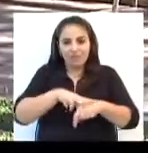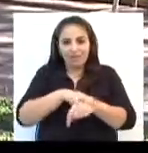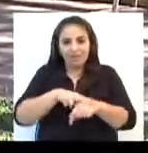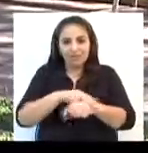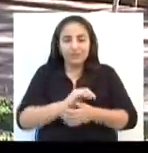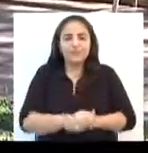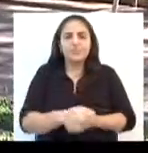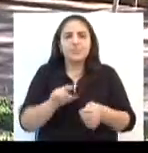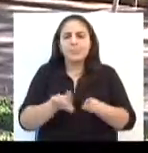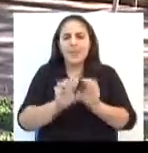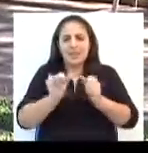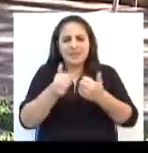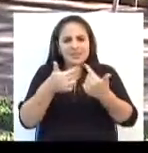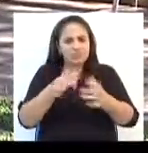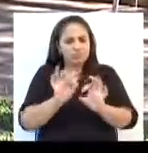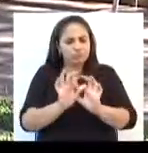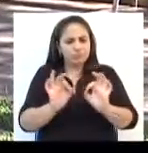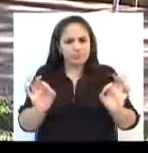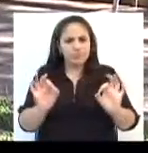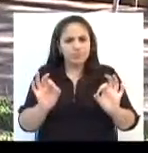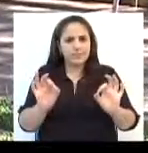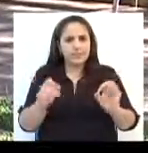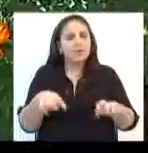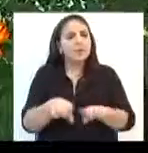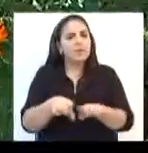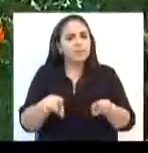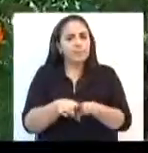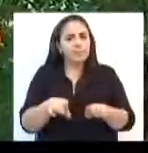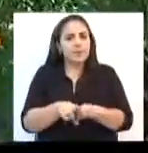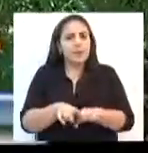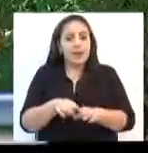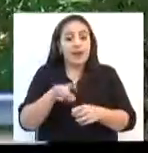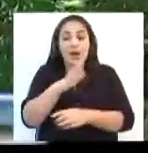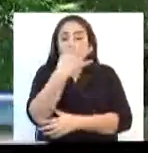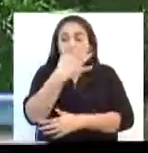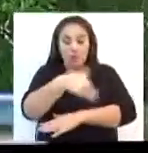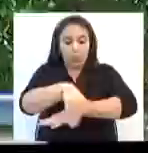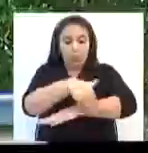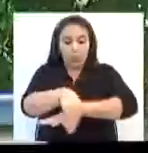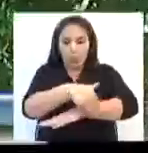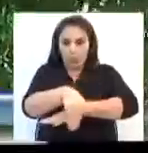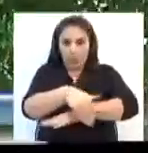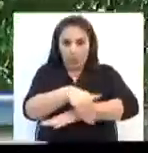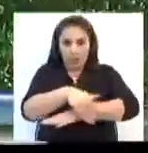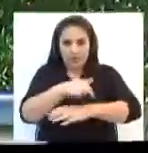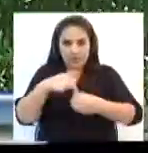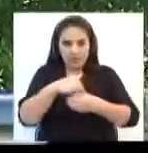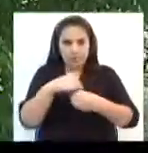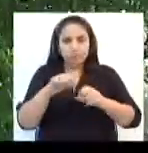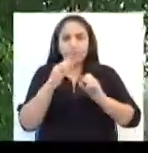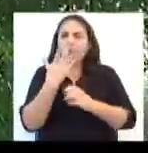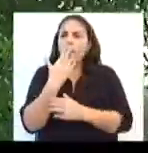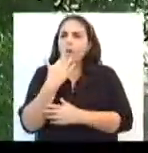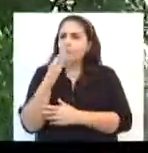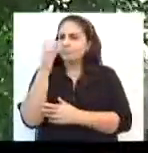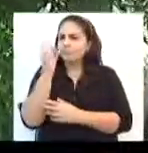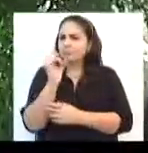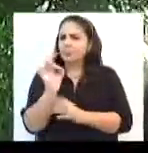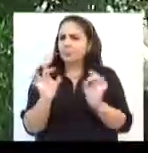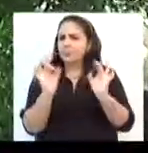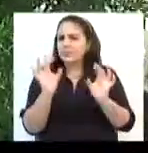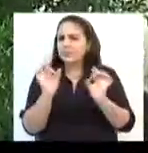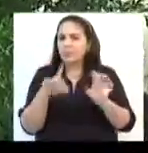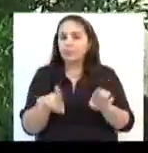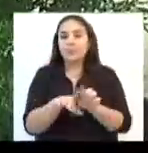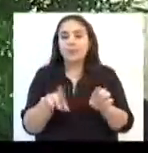A ação é bastante simples e através dela as ruas da cidade estão ganhando um colorido especial. O Adote o